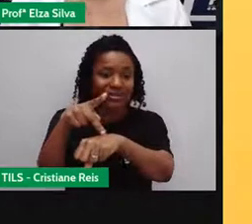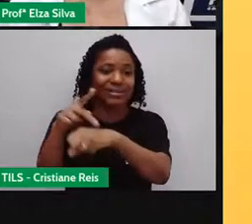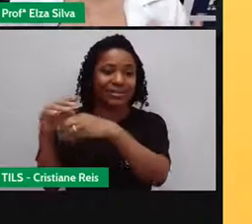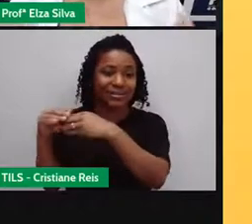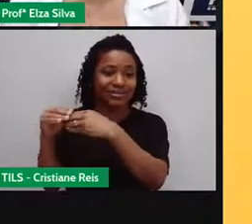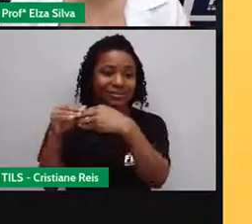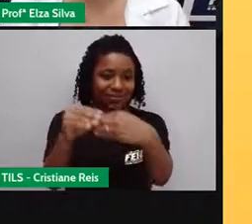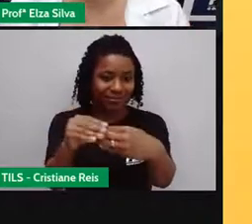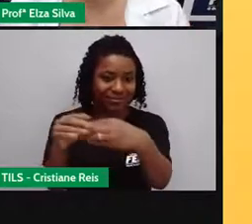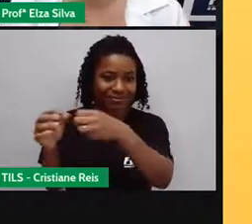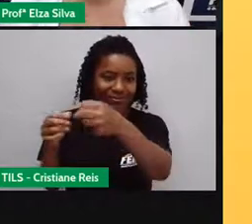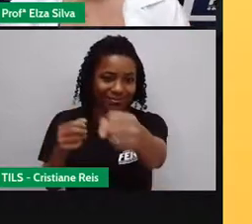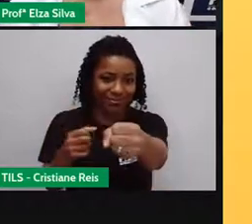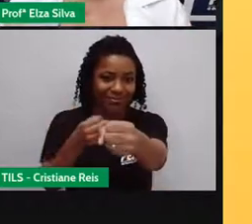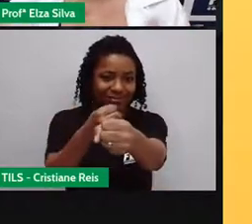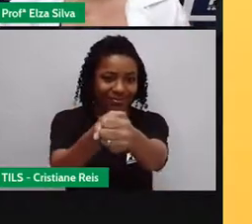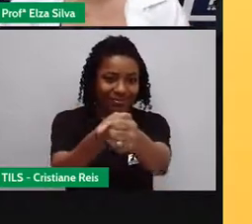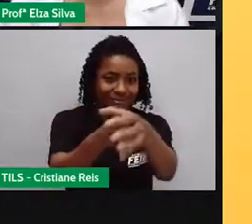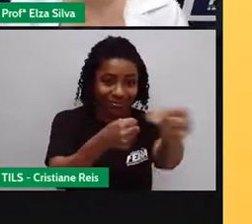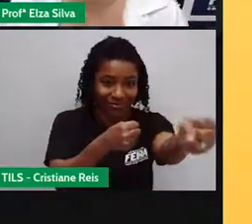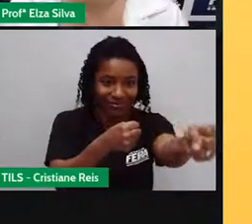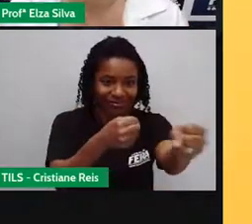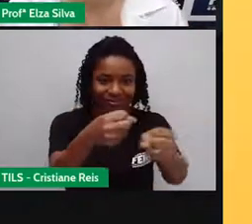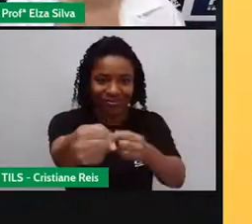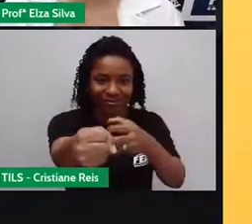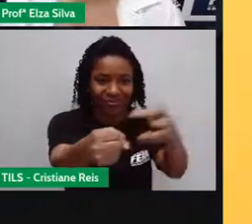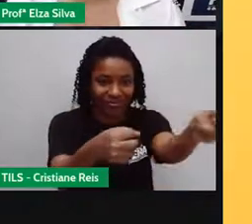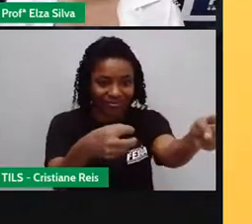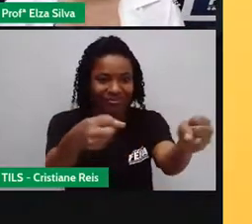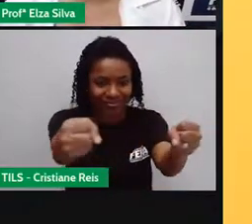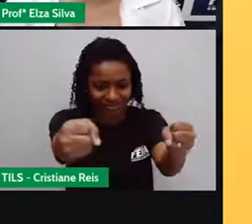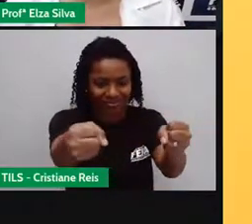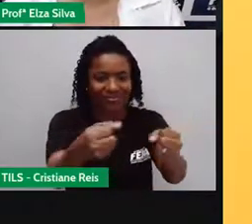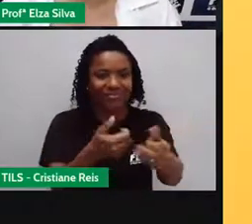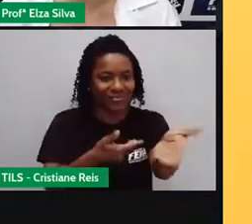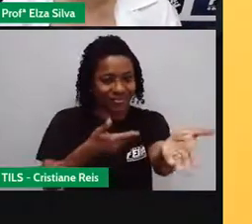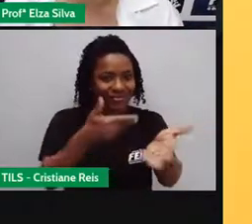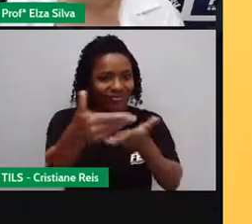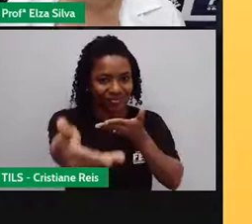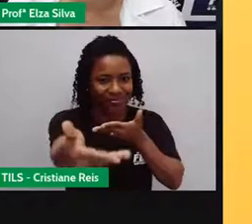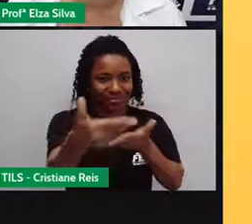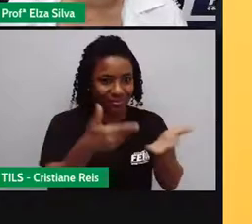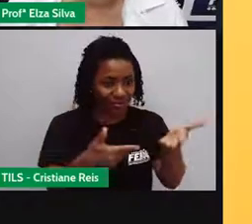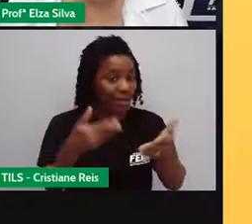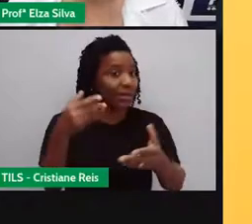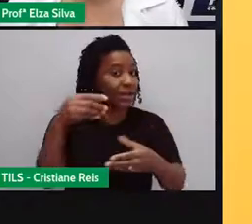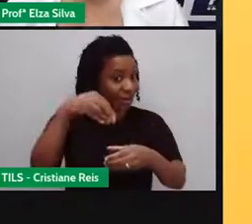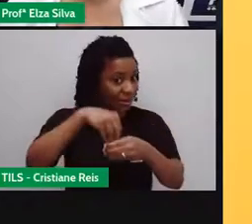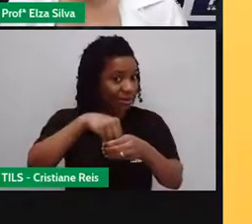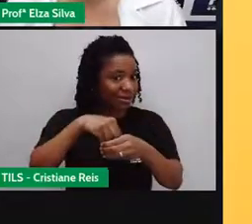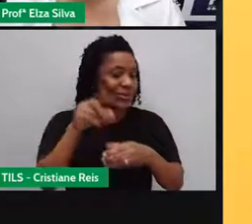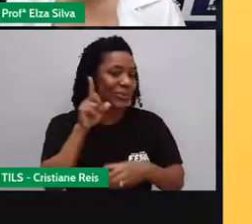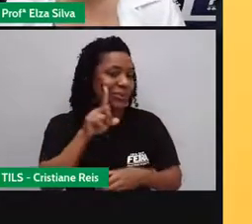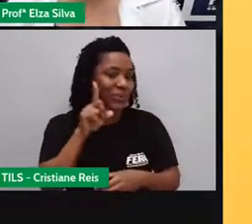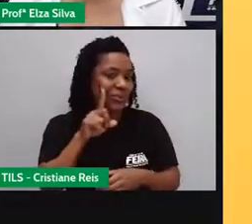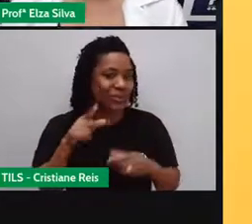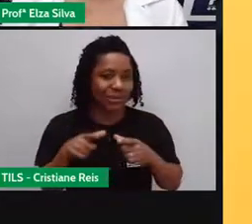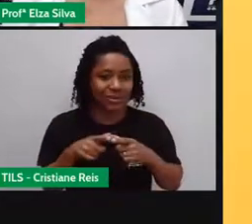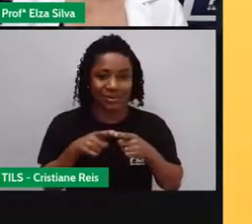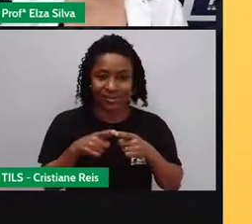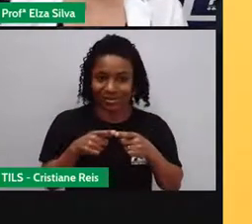revezando essa tocha em vários lugares dentro do país Então no Japão esse